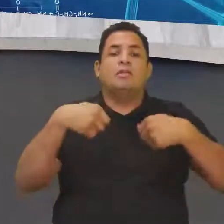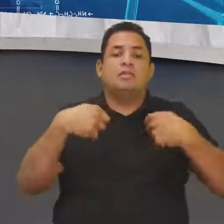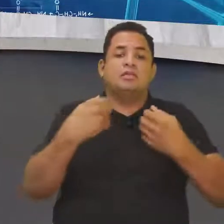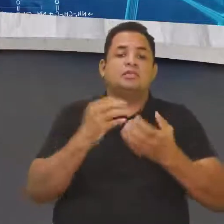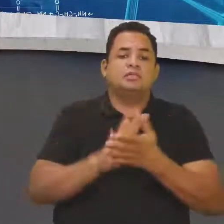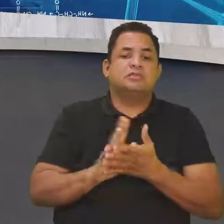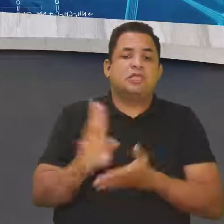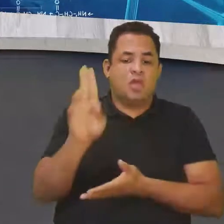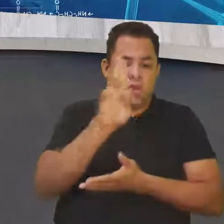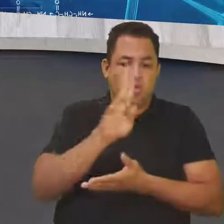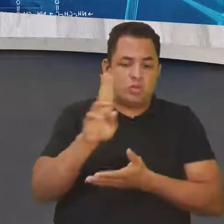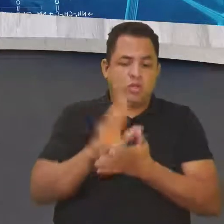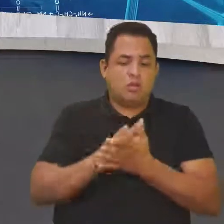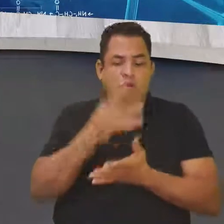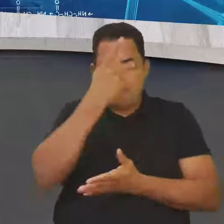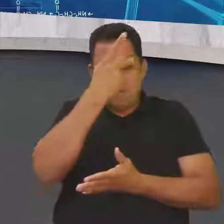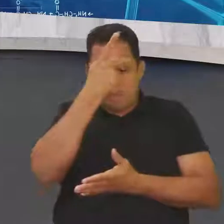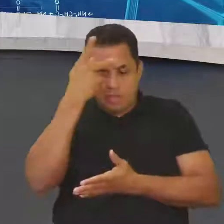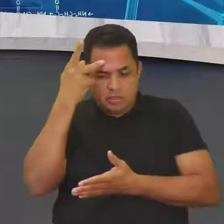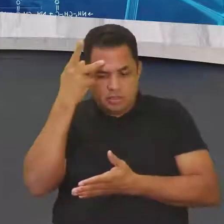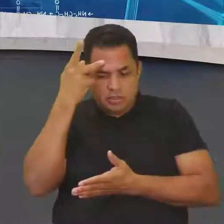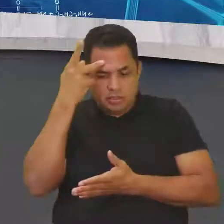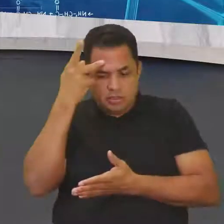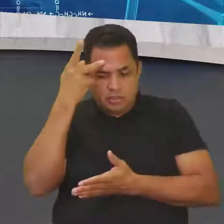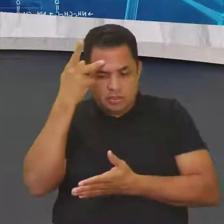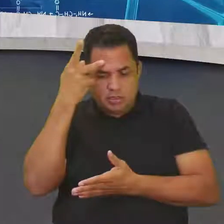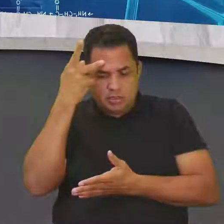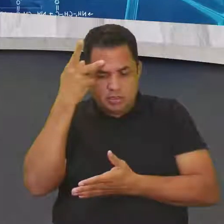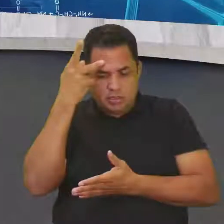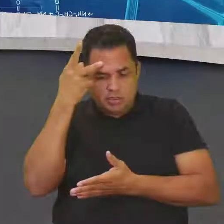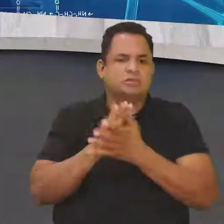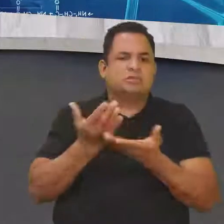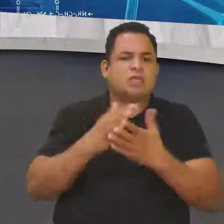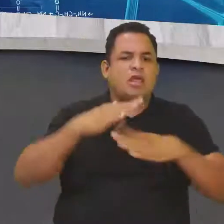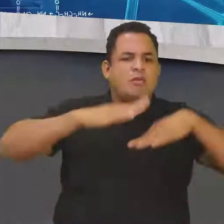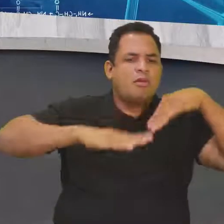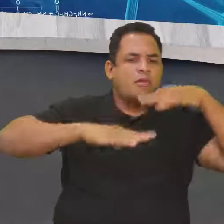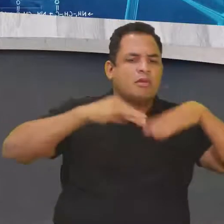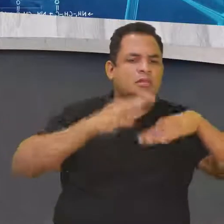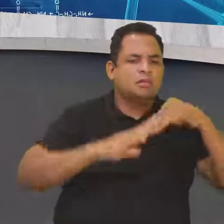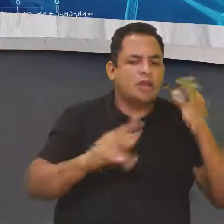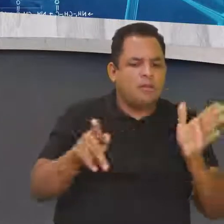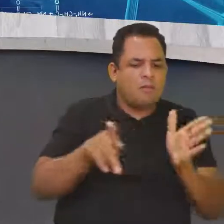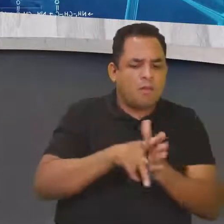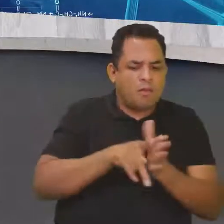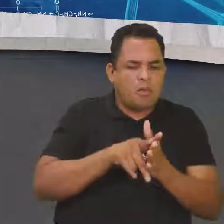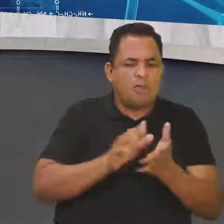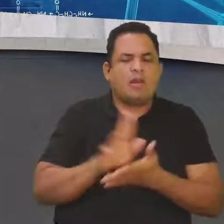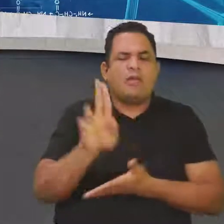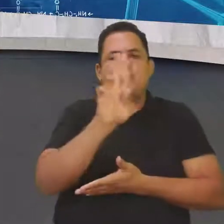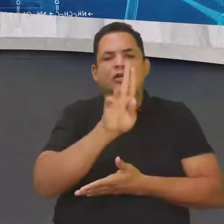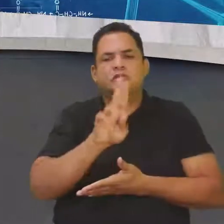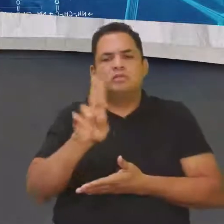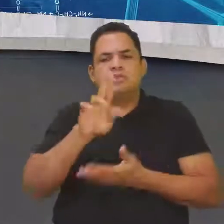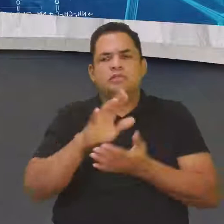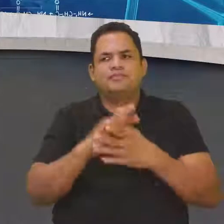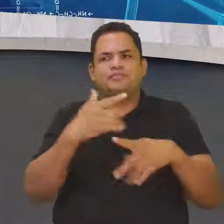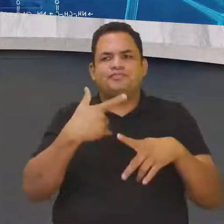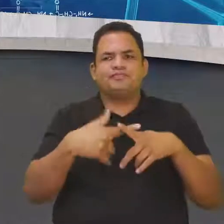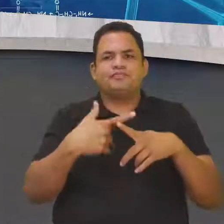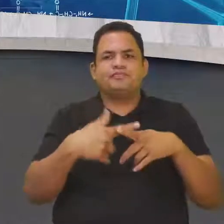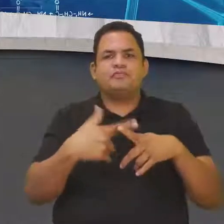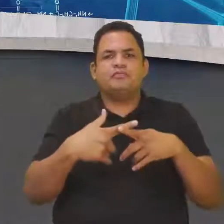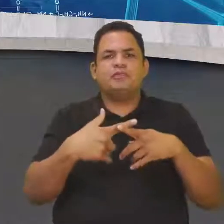capacitadas, que sejam formadas em áreas específicas para fazer uso deles. Até porque a